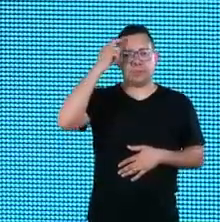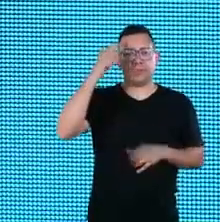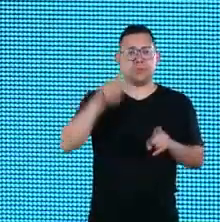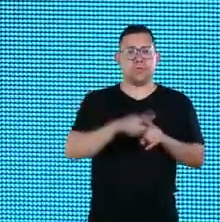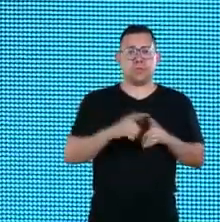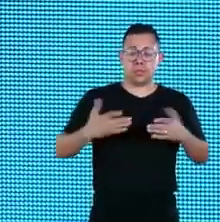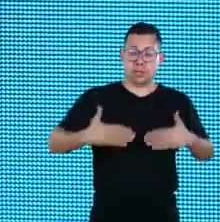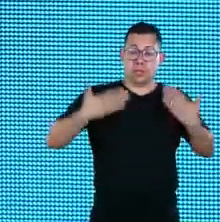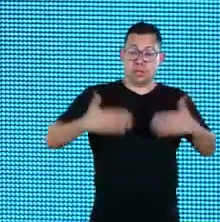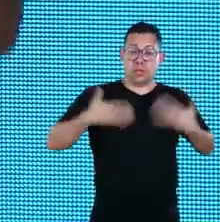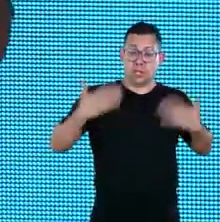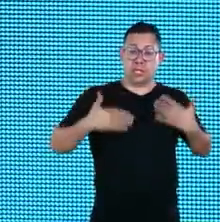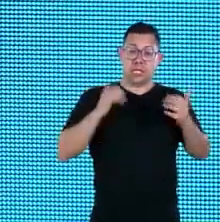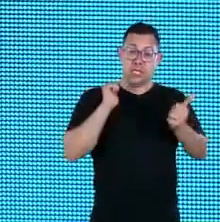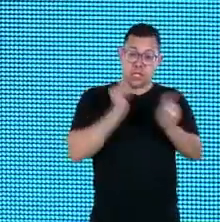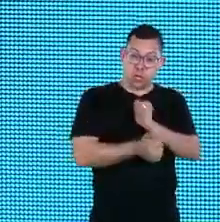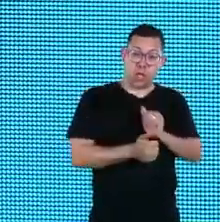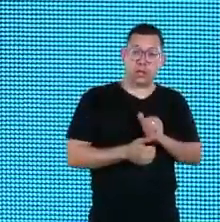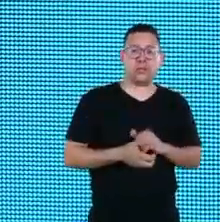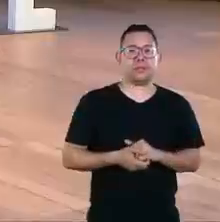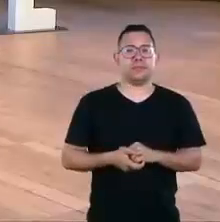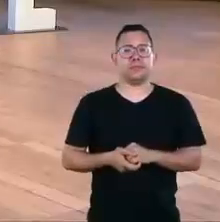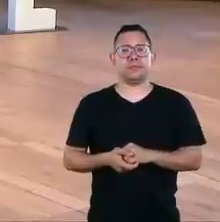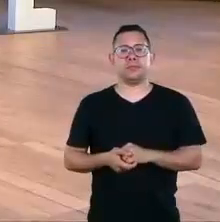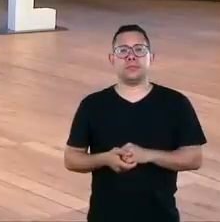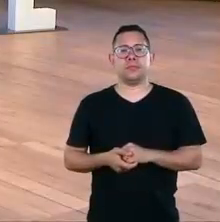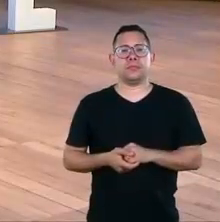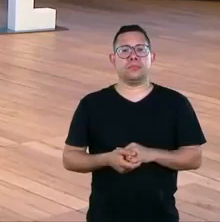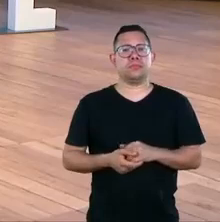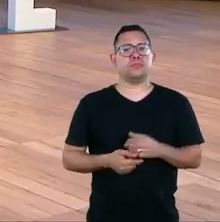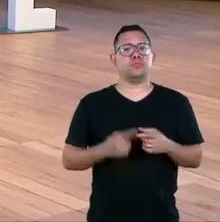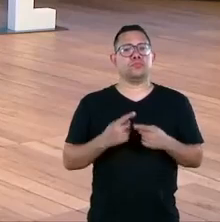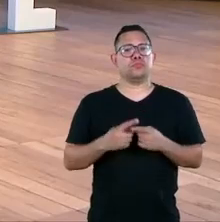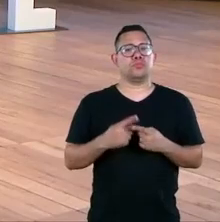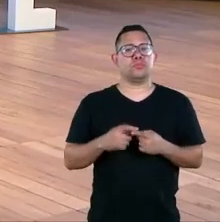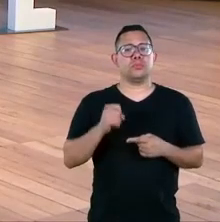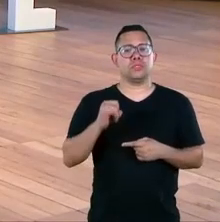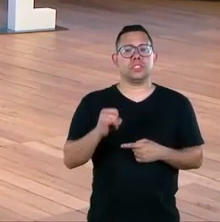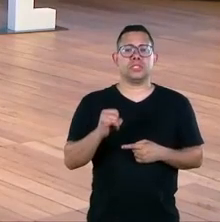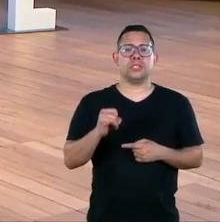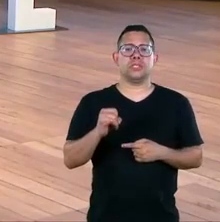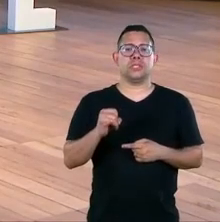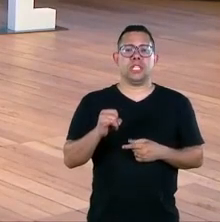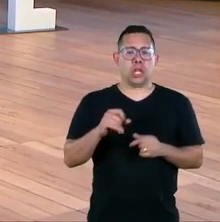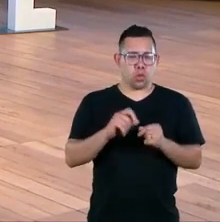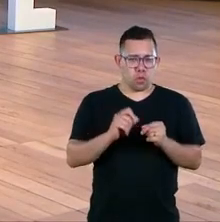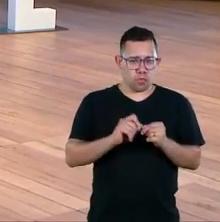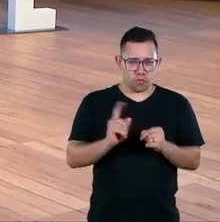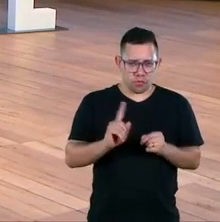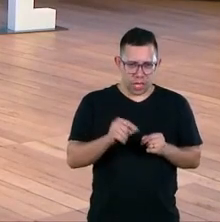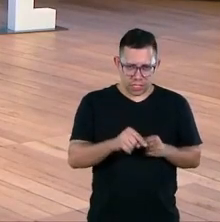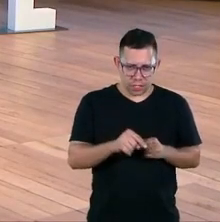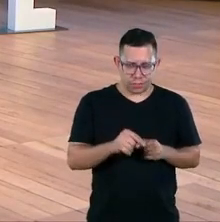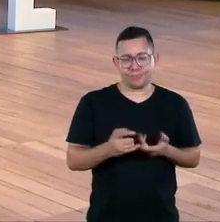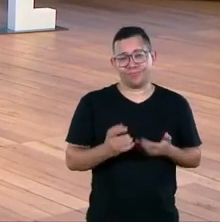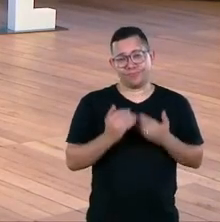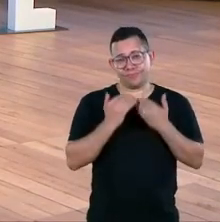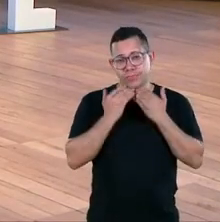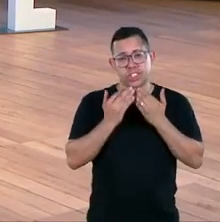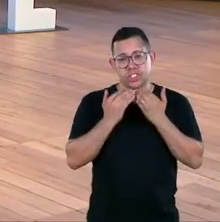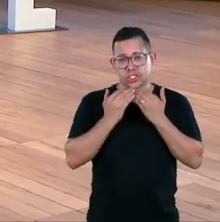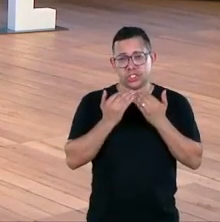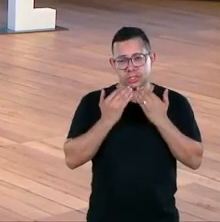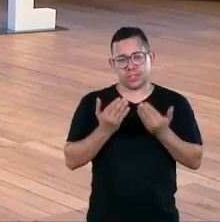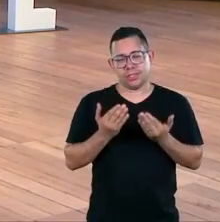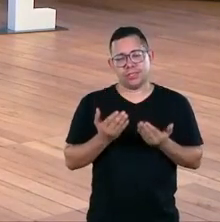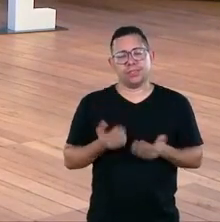fazer um esporte a convivência mesmo senão nada disso não adianta hoje a pessoa receber não é